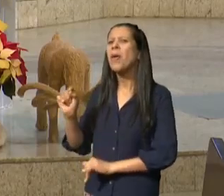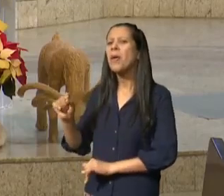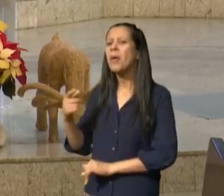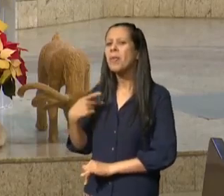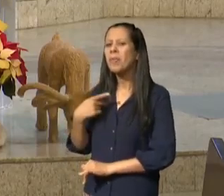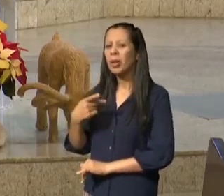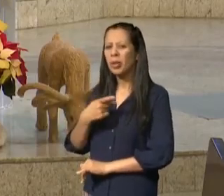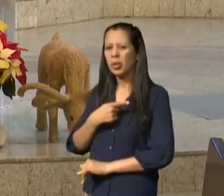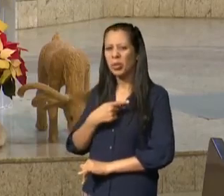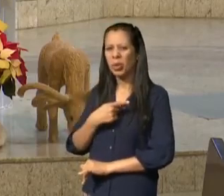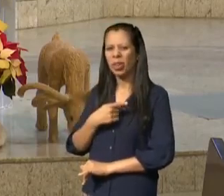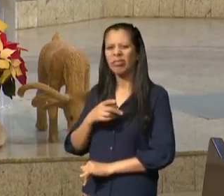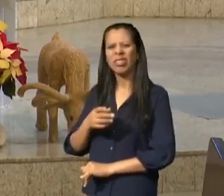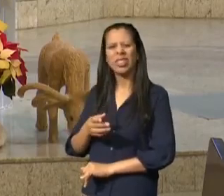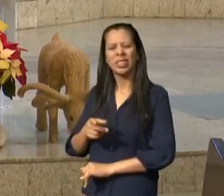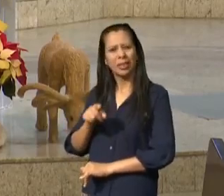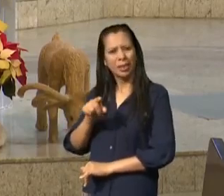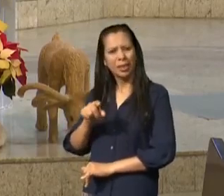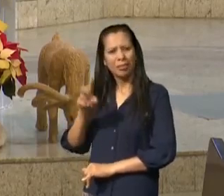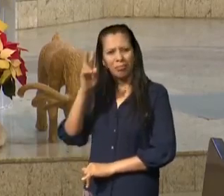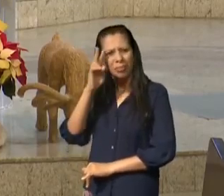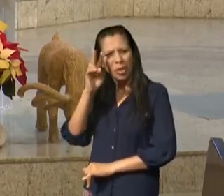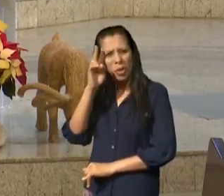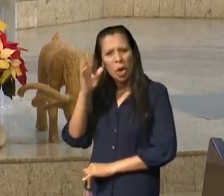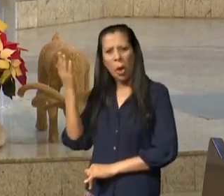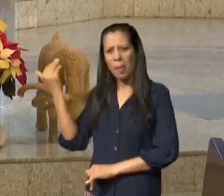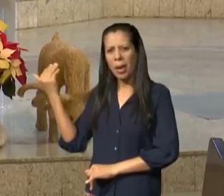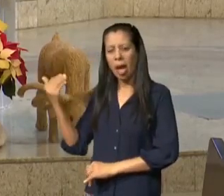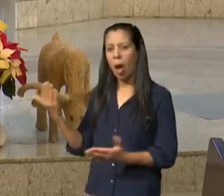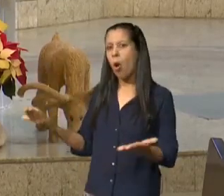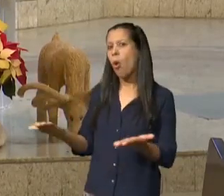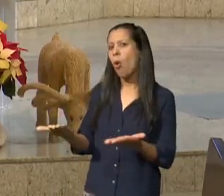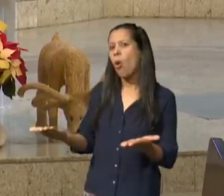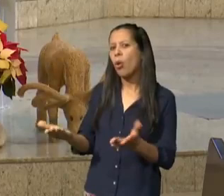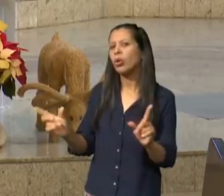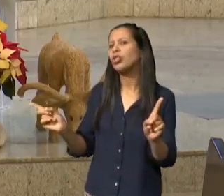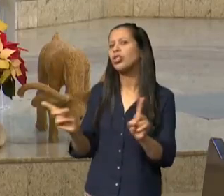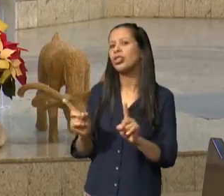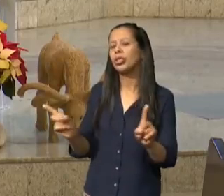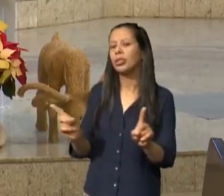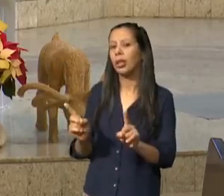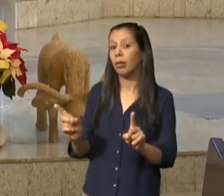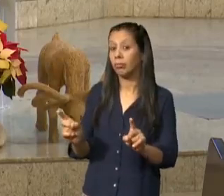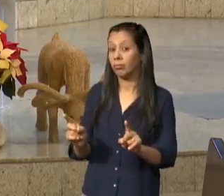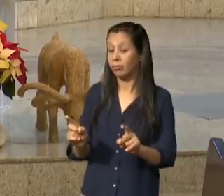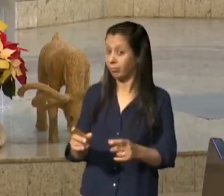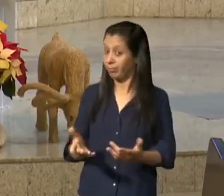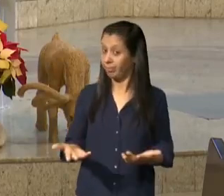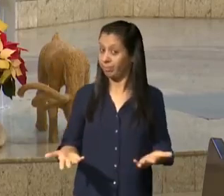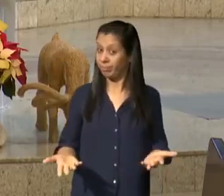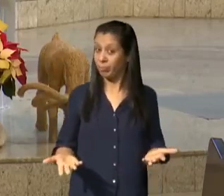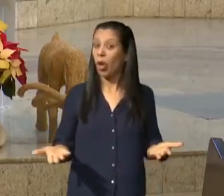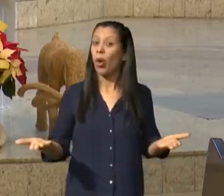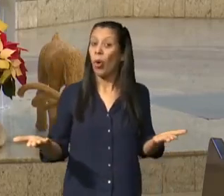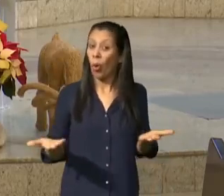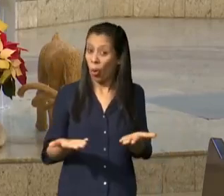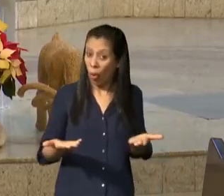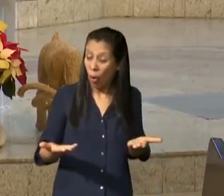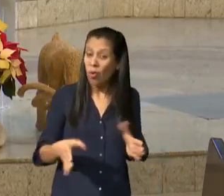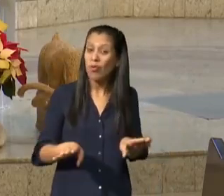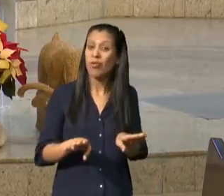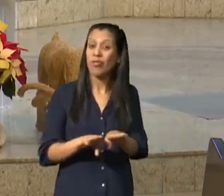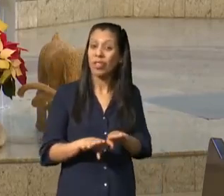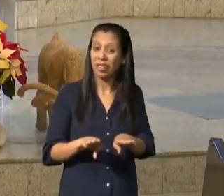deliberada mas quantas outras formas de imoralidade cercam a nossa vida cercam a nossa